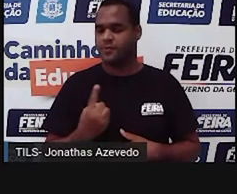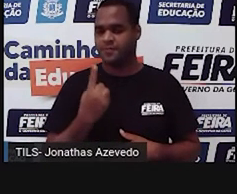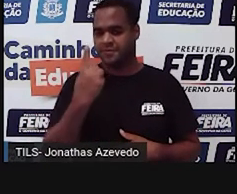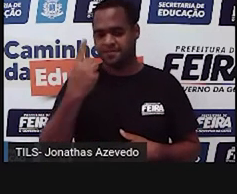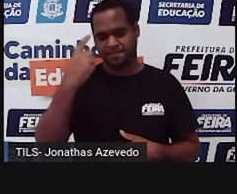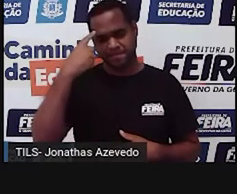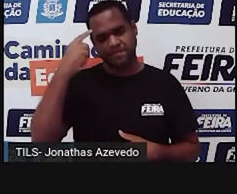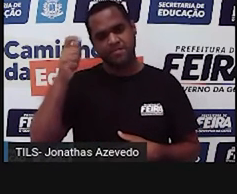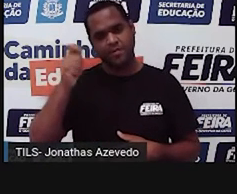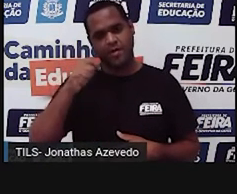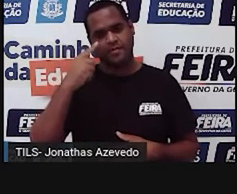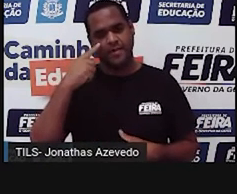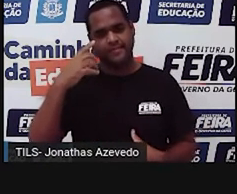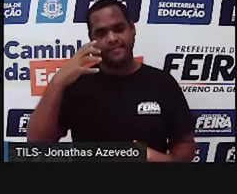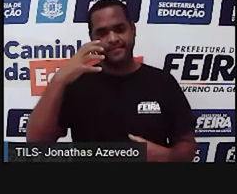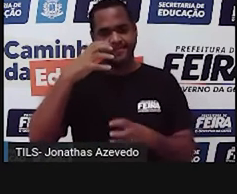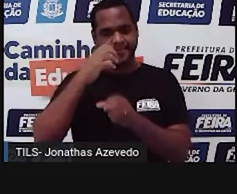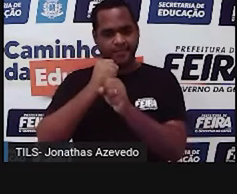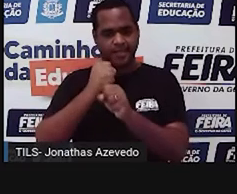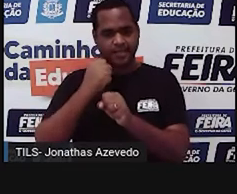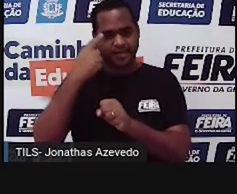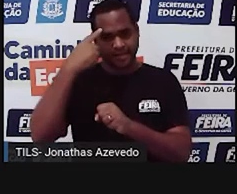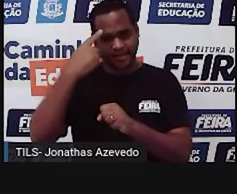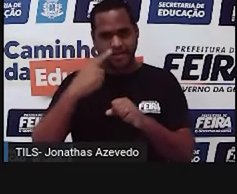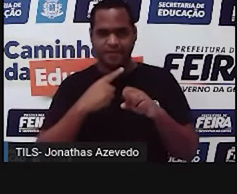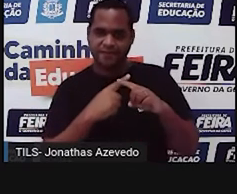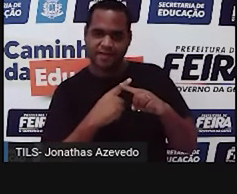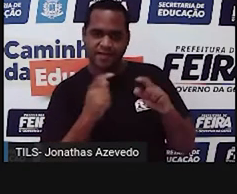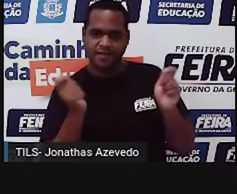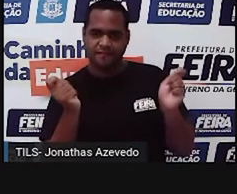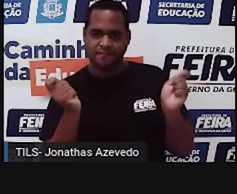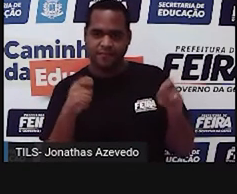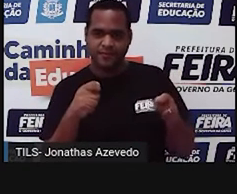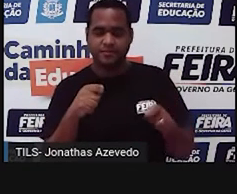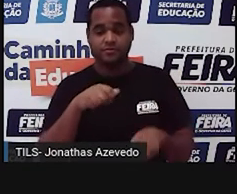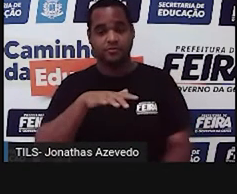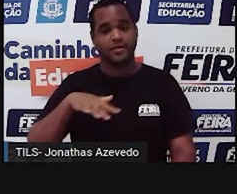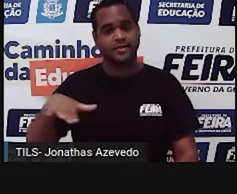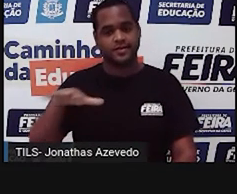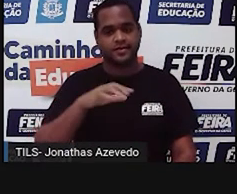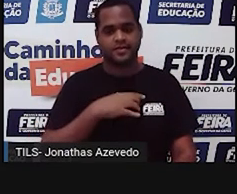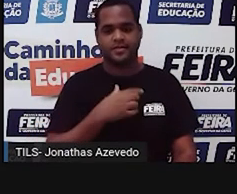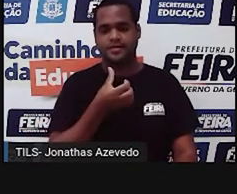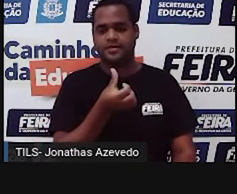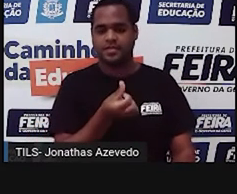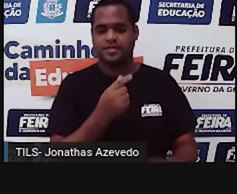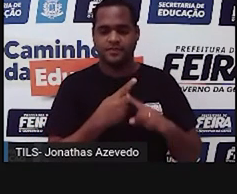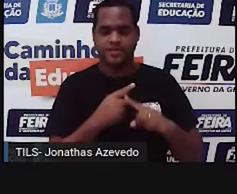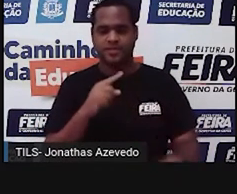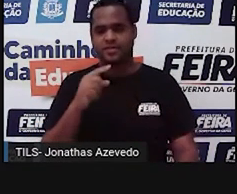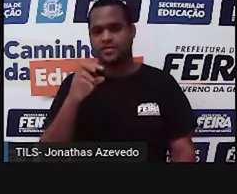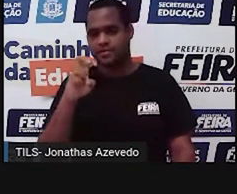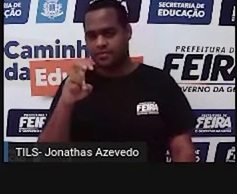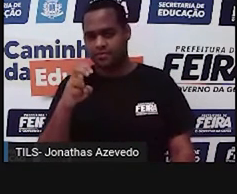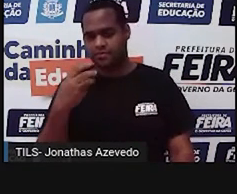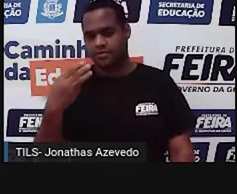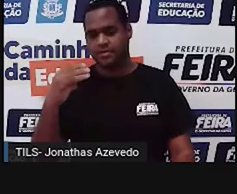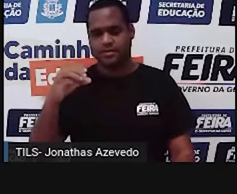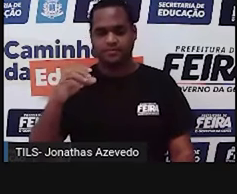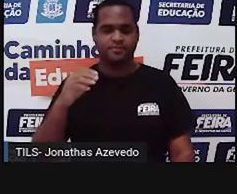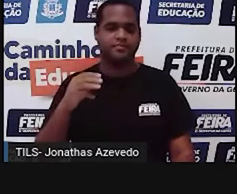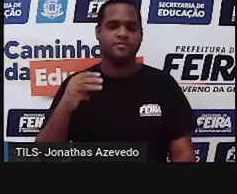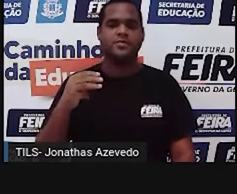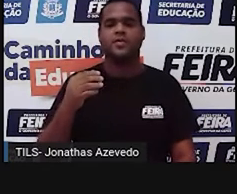pegar o produto do comprimento pela altura, vai dar a área do retângulo. Então 5 centímetros vezes 6 centímetros ou